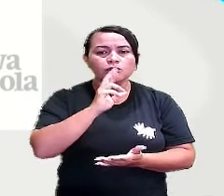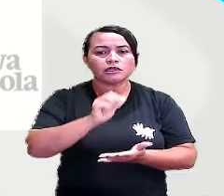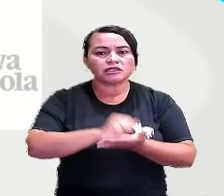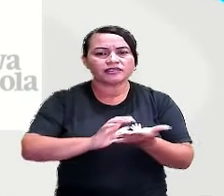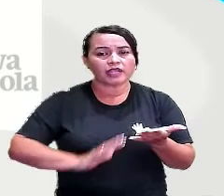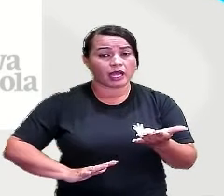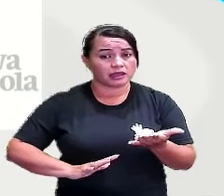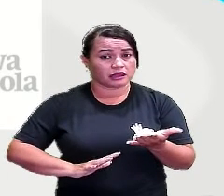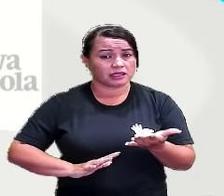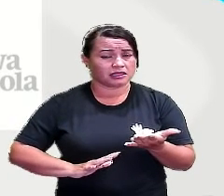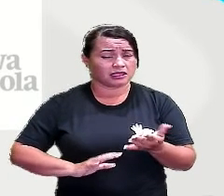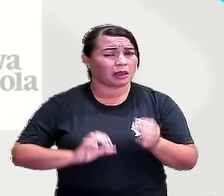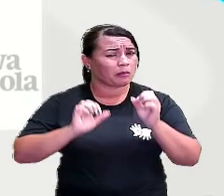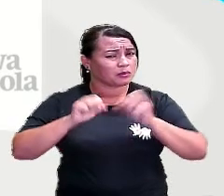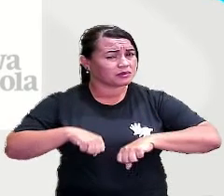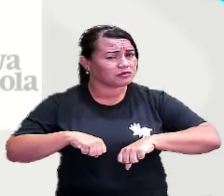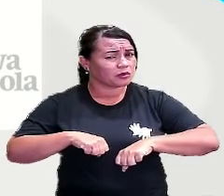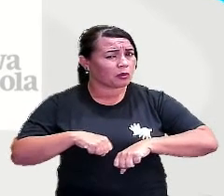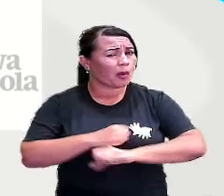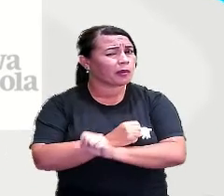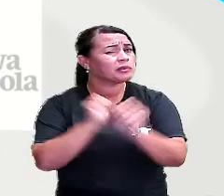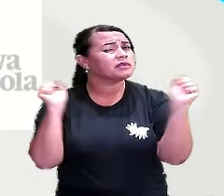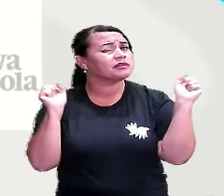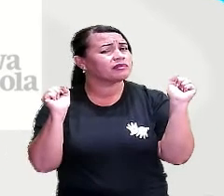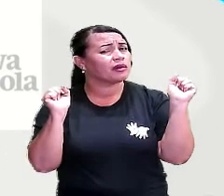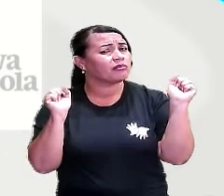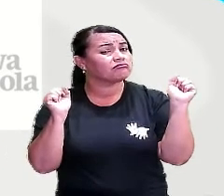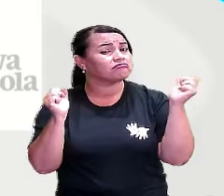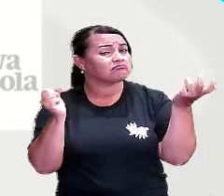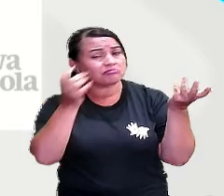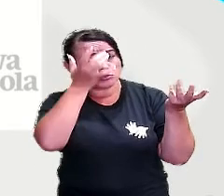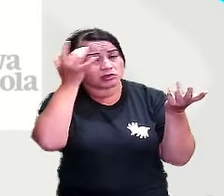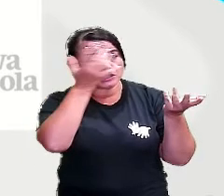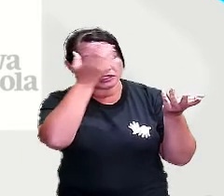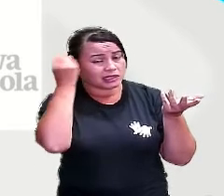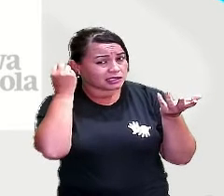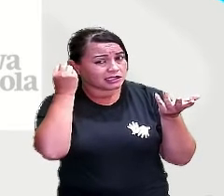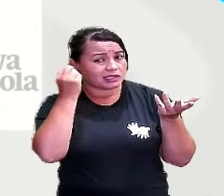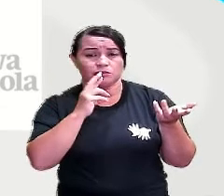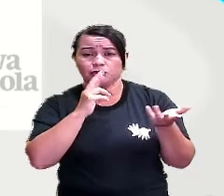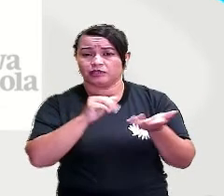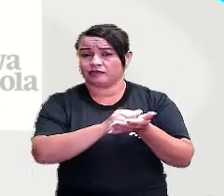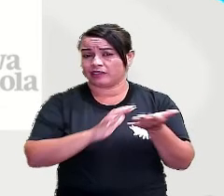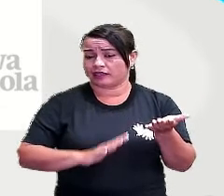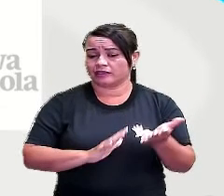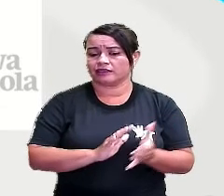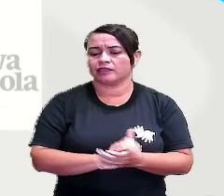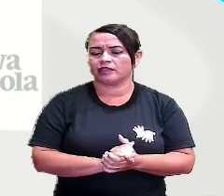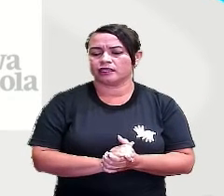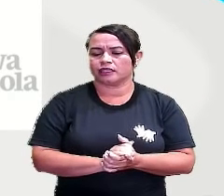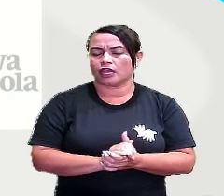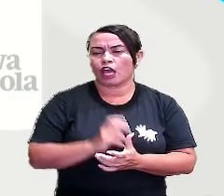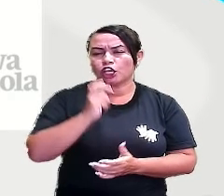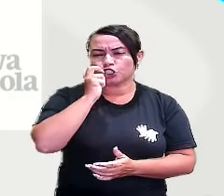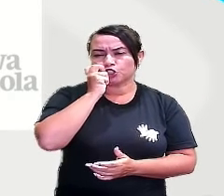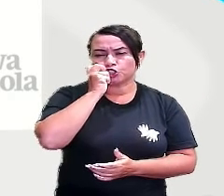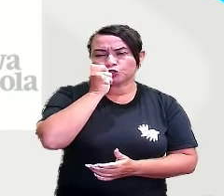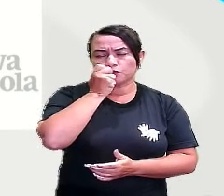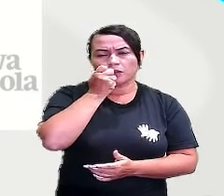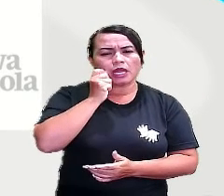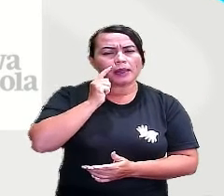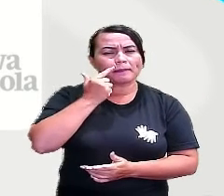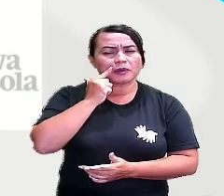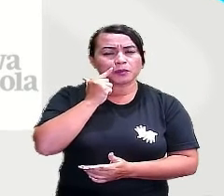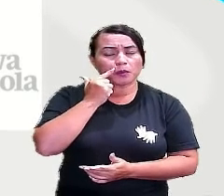a tarefa. Será que é possível ou é impossível as pessoas esquecerem de fazer a tarefa? Chupar limão sem fazer